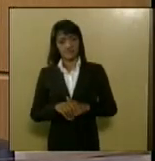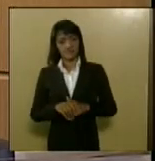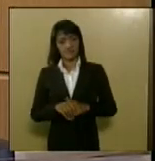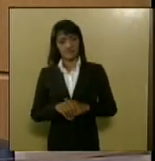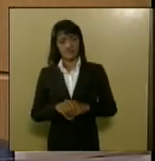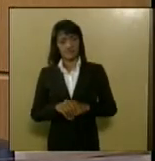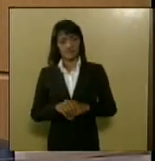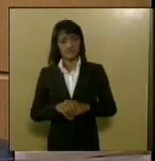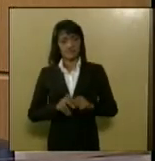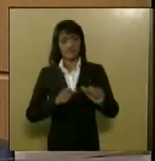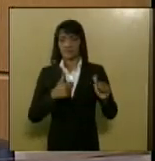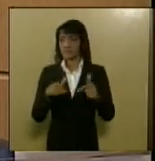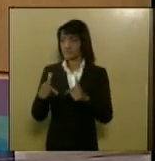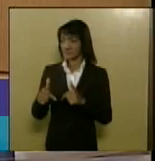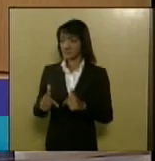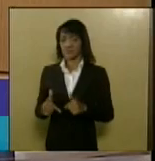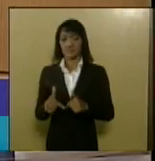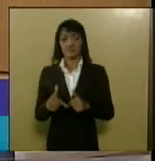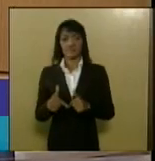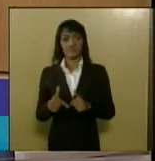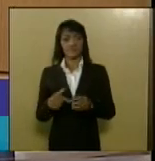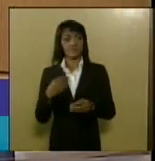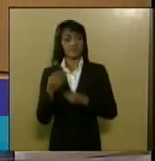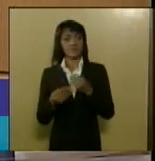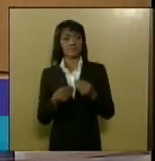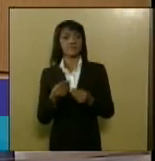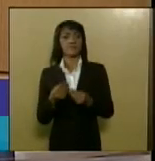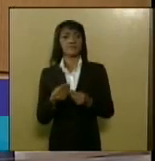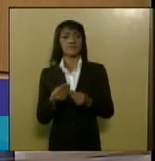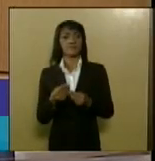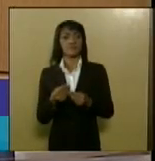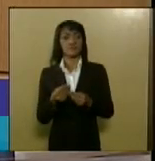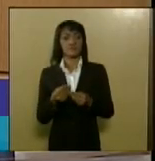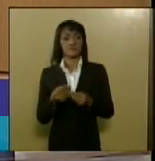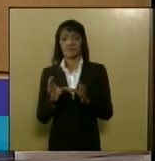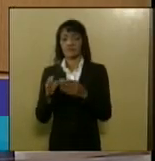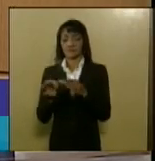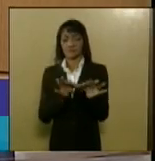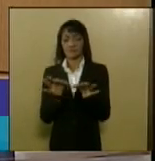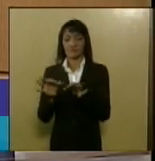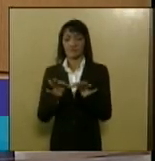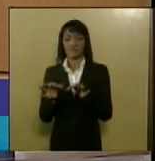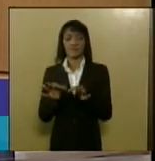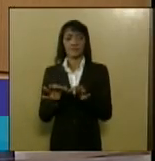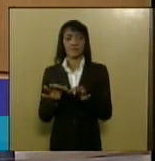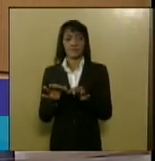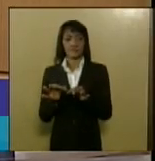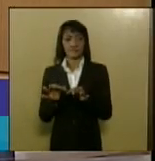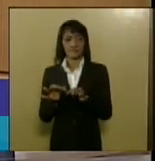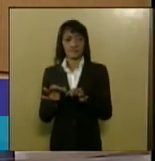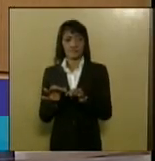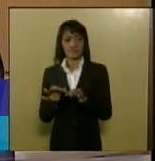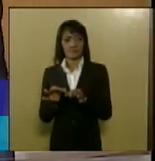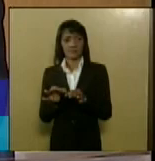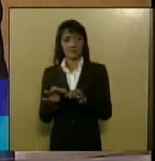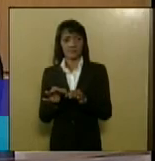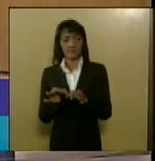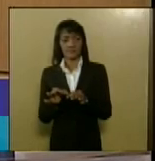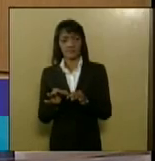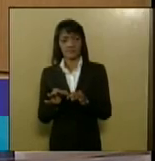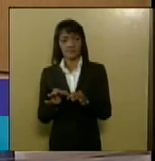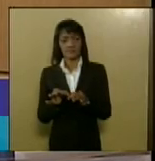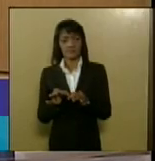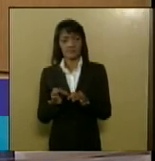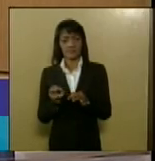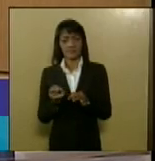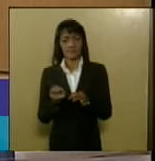trabalham contra o tabagismo contra as organizações que trabalham contra o